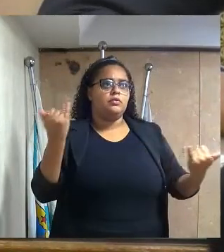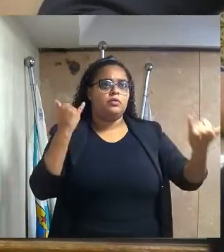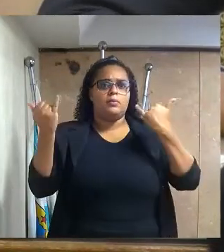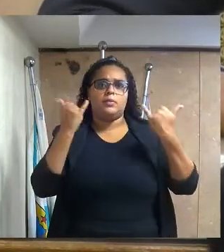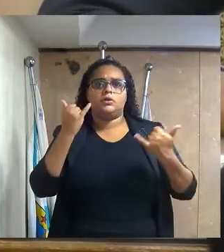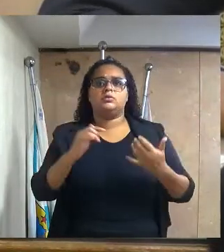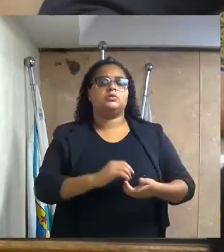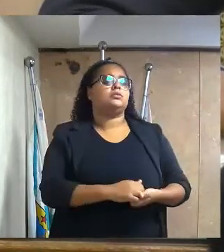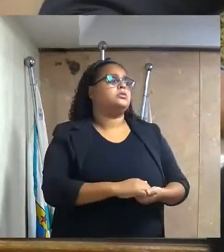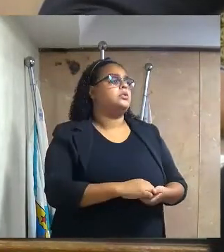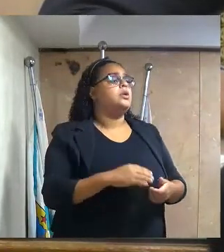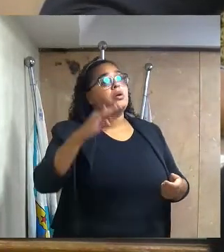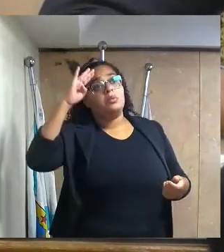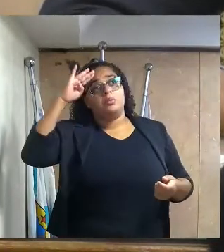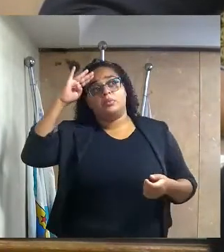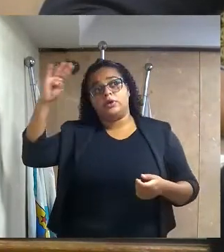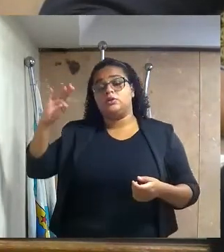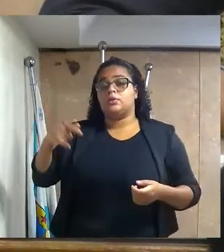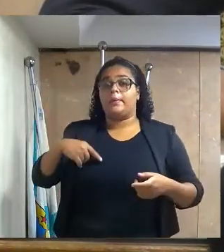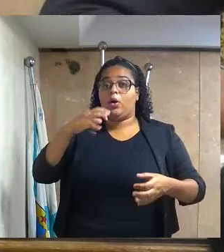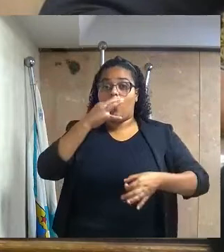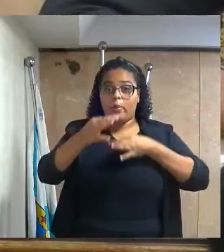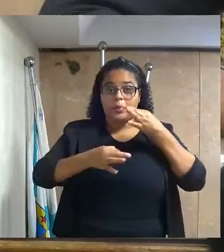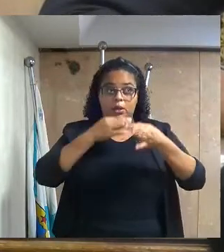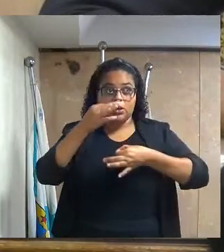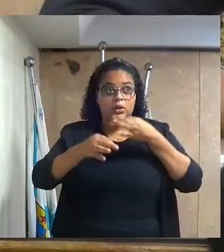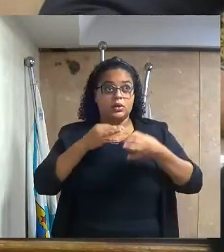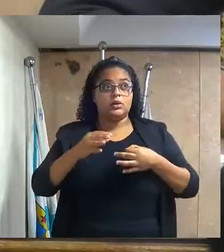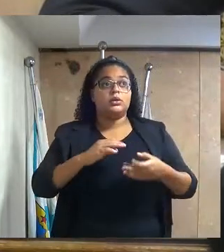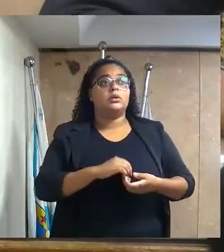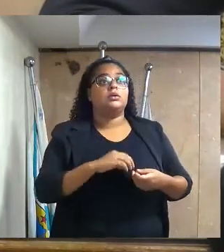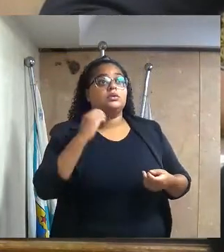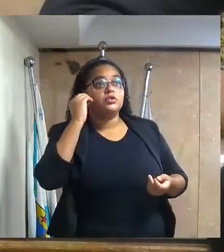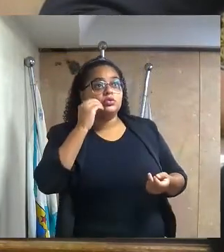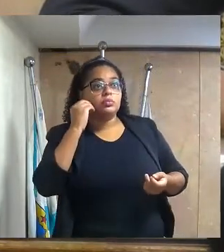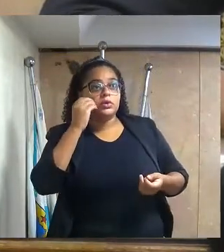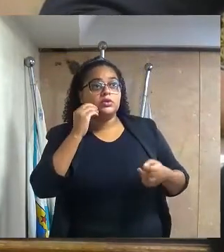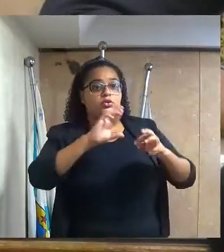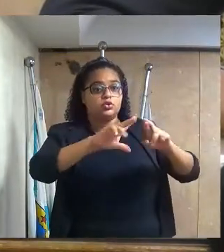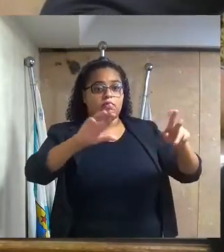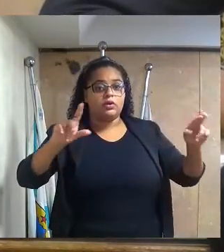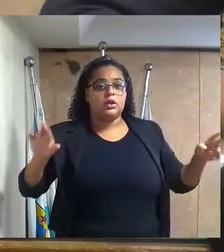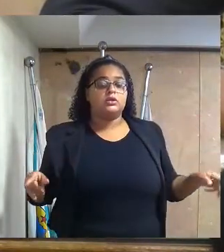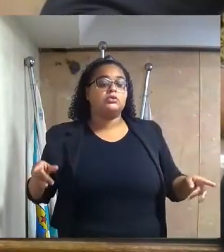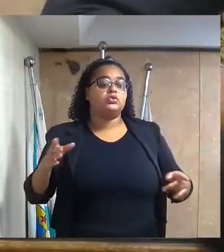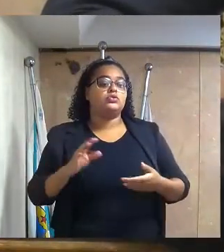quanto aos principais fatos e opiniões de especialistas de diferentes áreas.